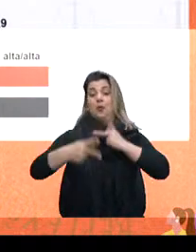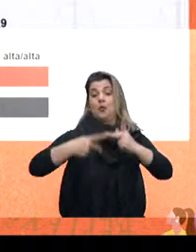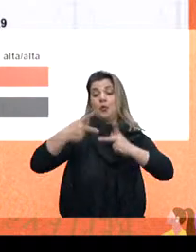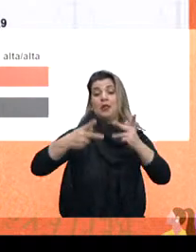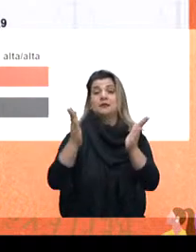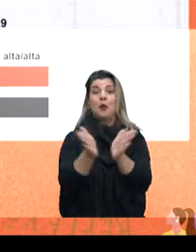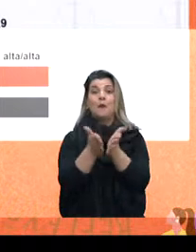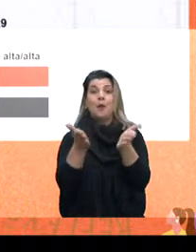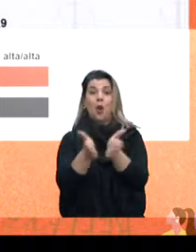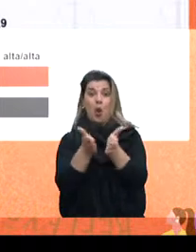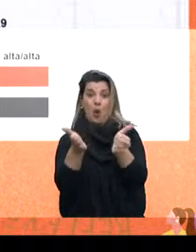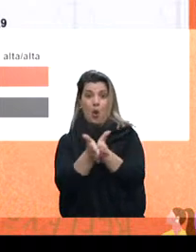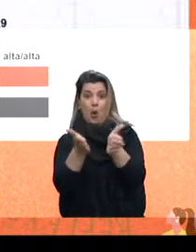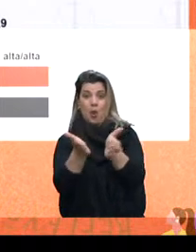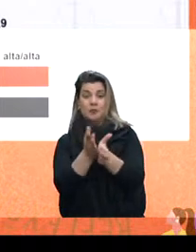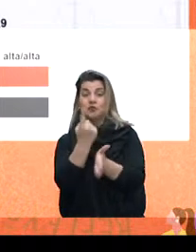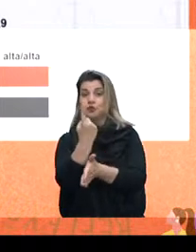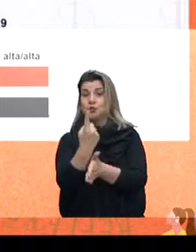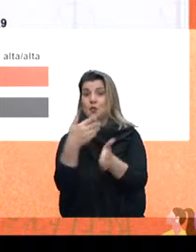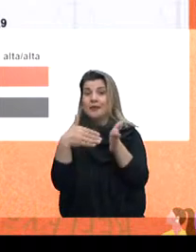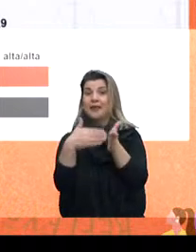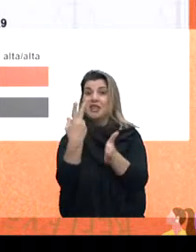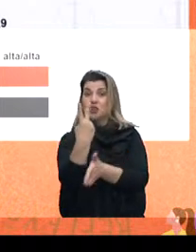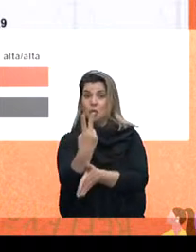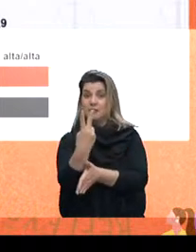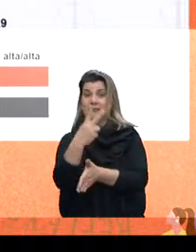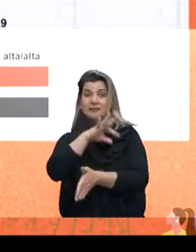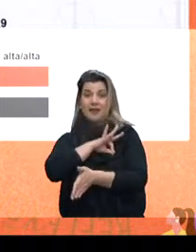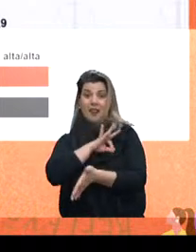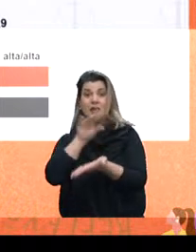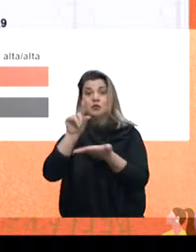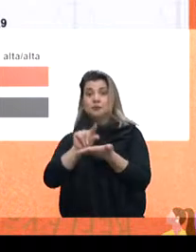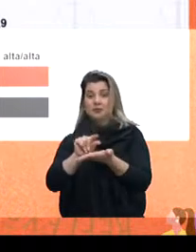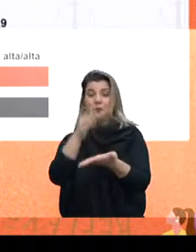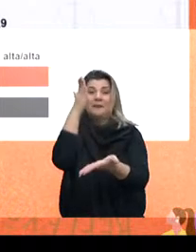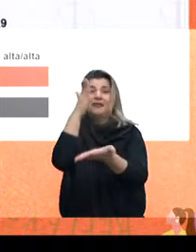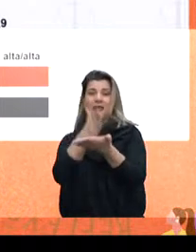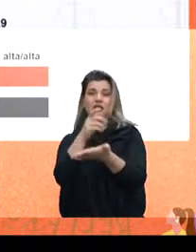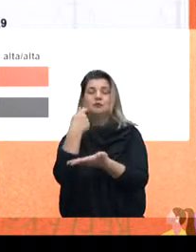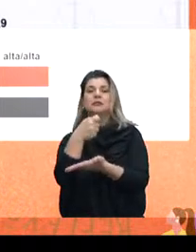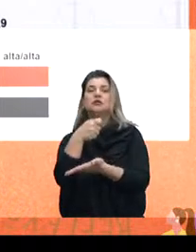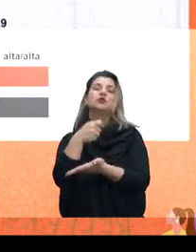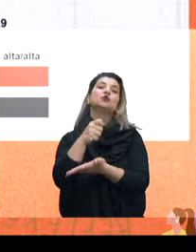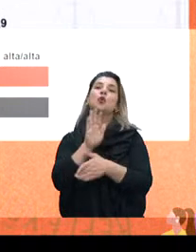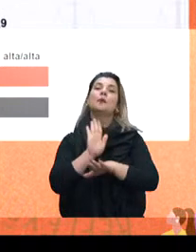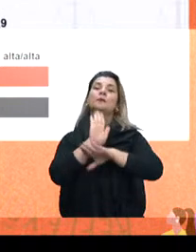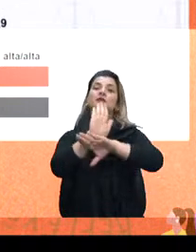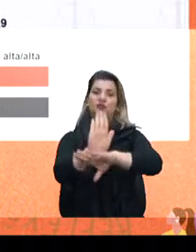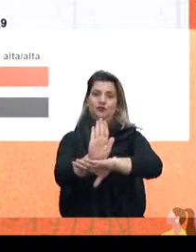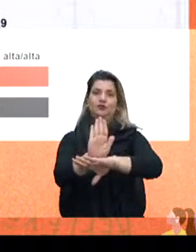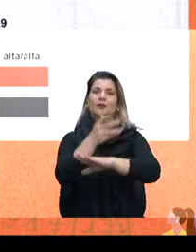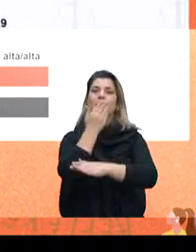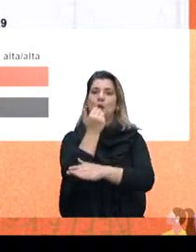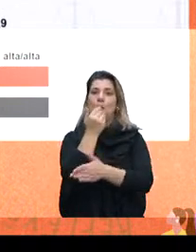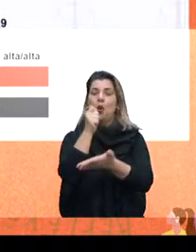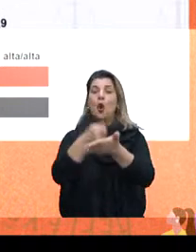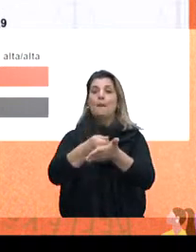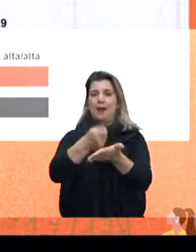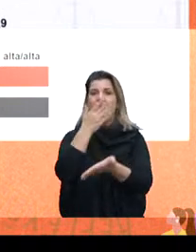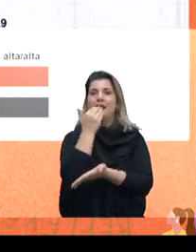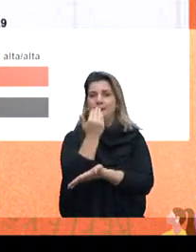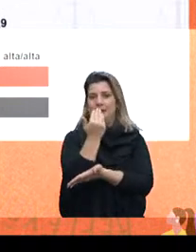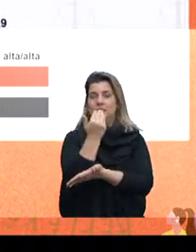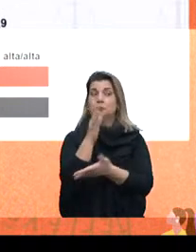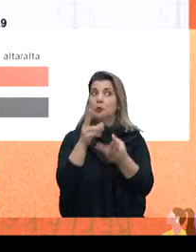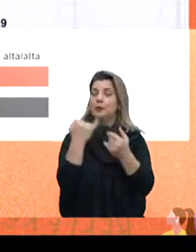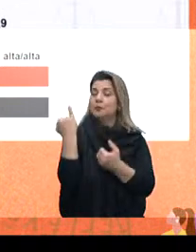na população com um a dois salários mínimos, metade dessa população teve que pedir ajuda para comprar alimentos. Então, é importante a gente ter essa